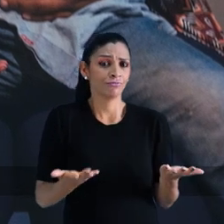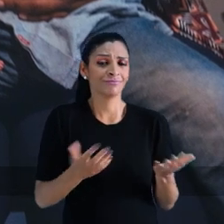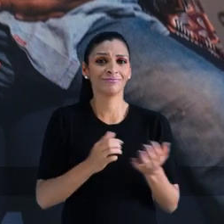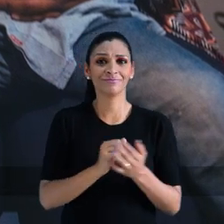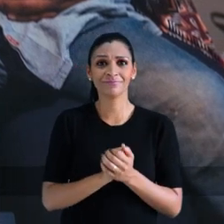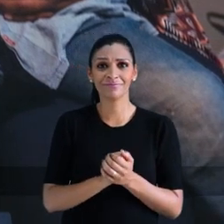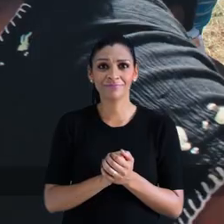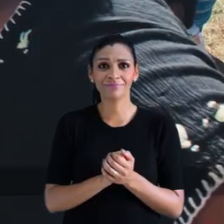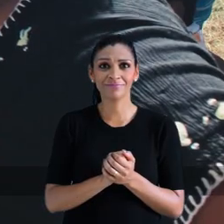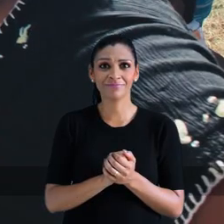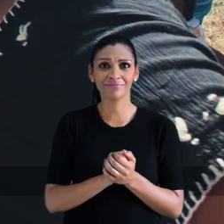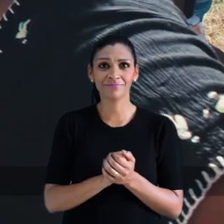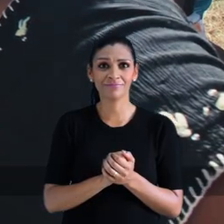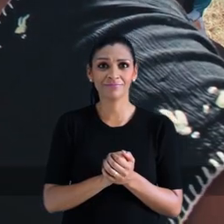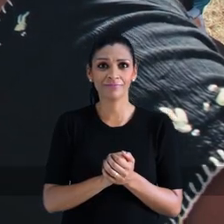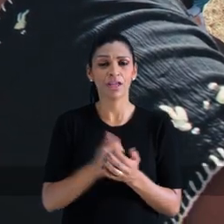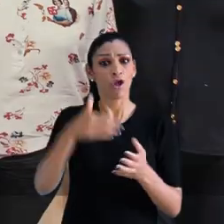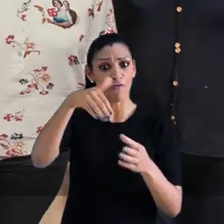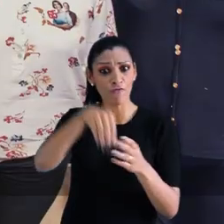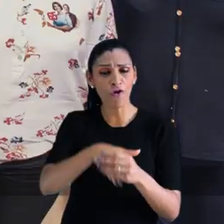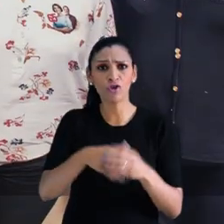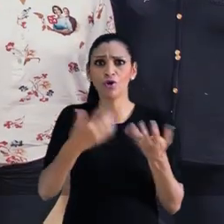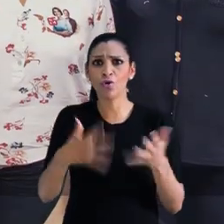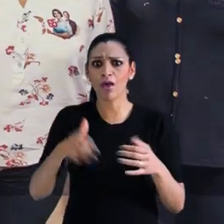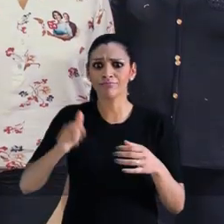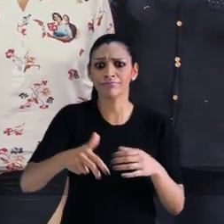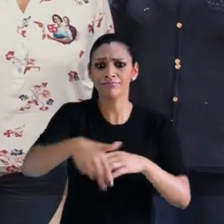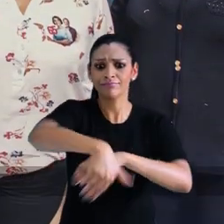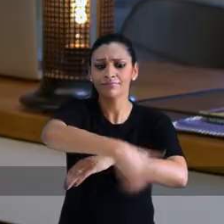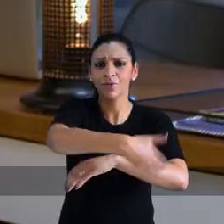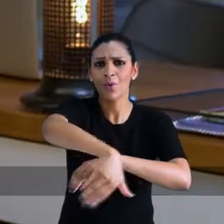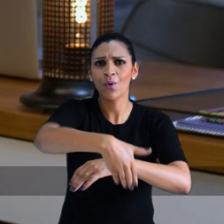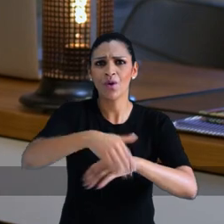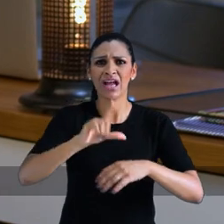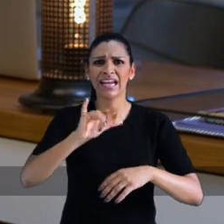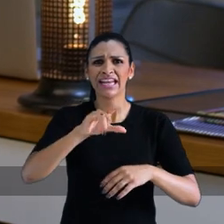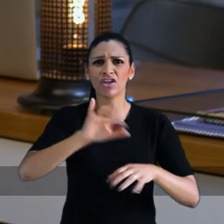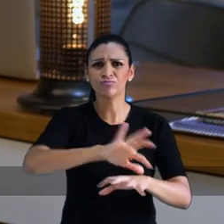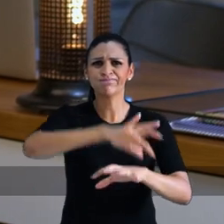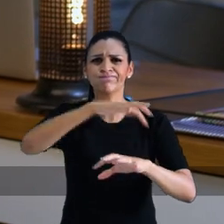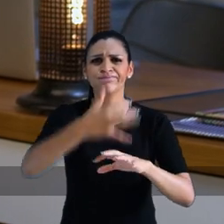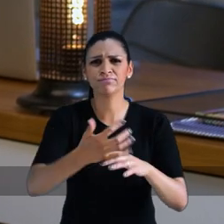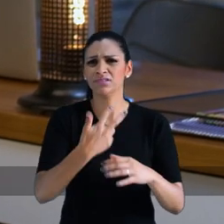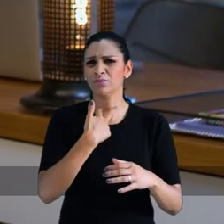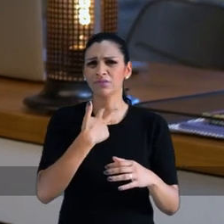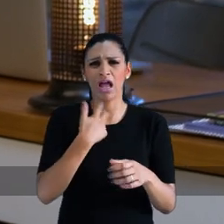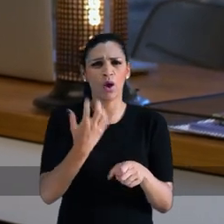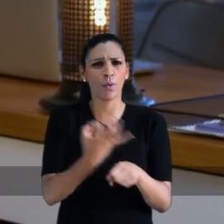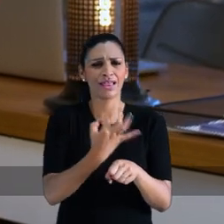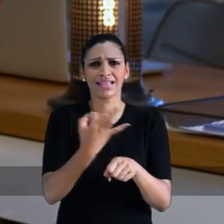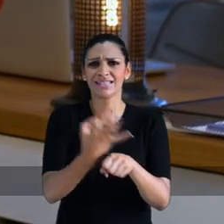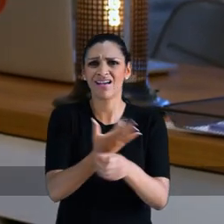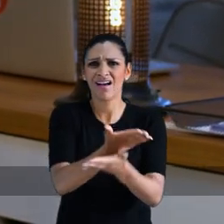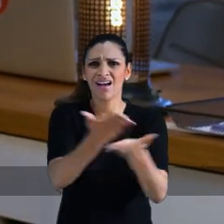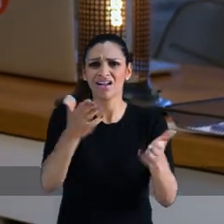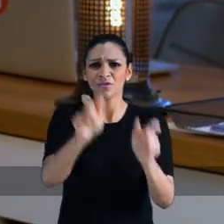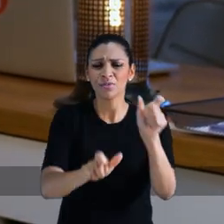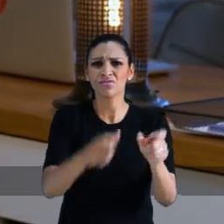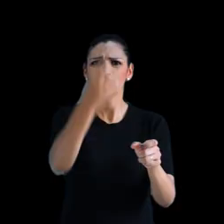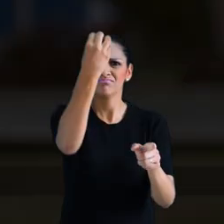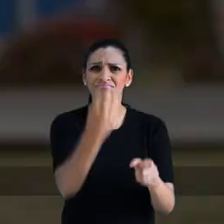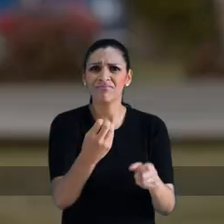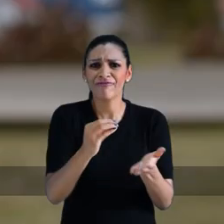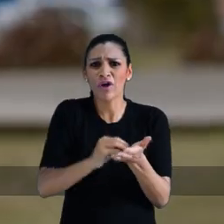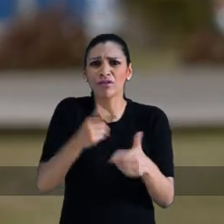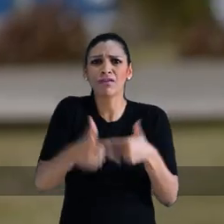mesma creche que a minha filha tem. Eu voto porque eu não quero caminhar no meio do saco do lixo. Não dá mais pra gente aguentar uma cidade em que as pessoas estão na sinaleira e não tem